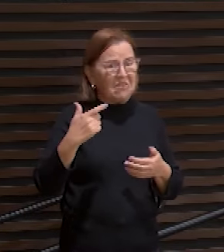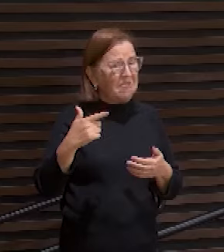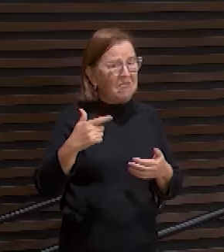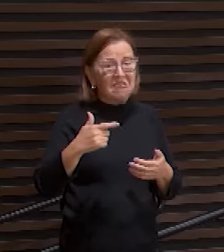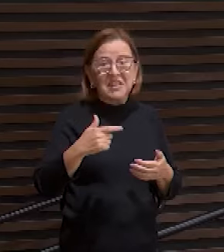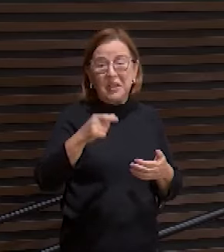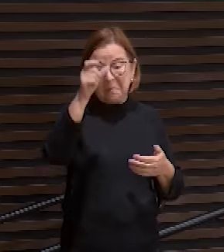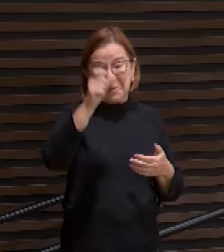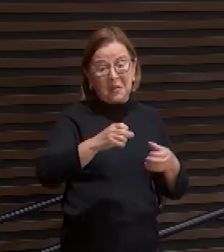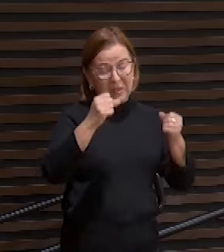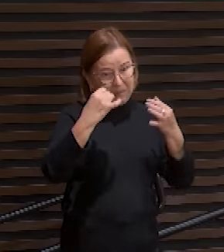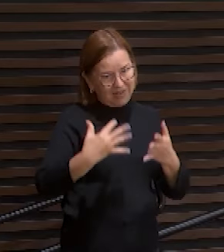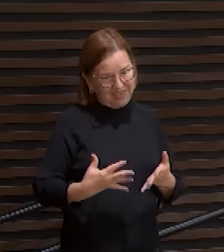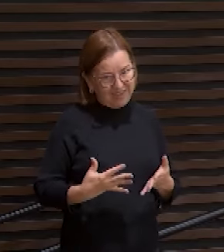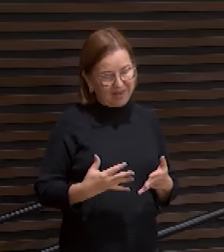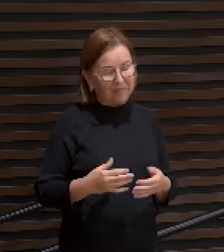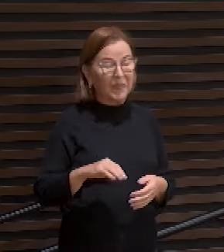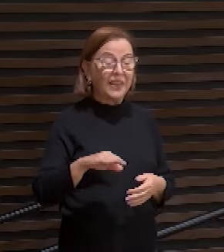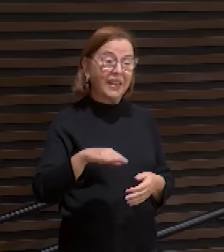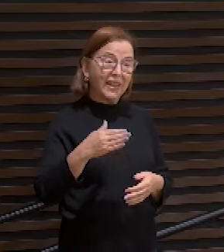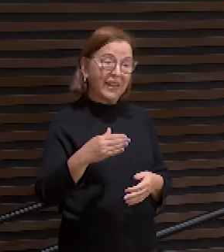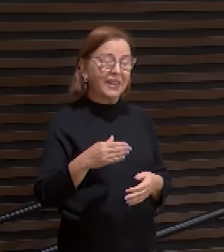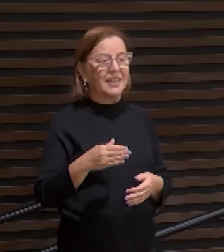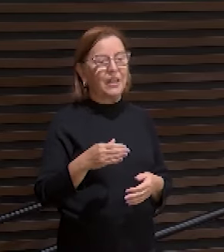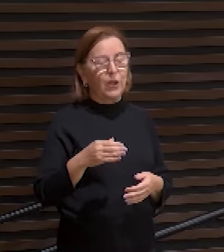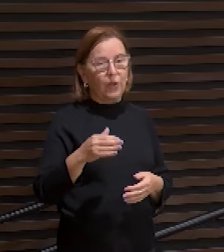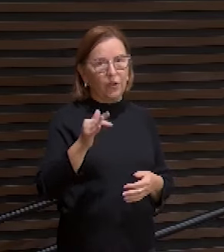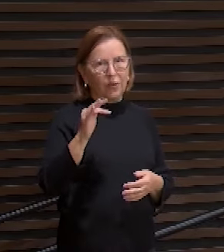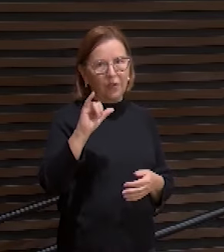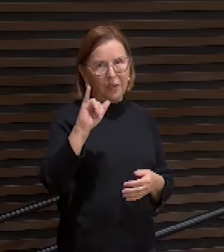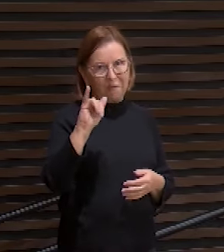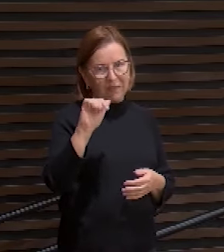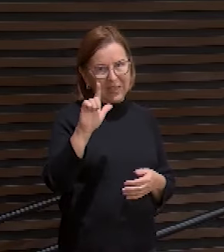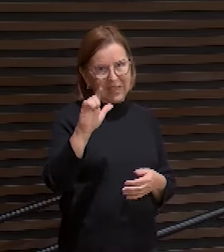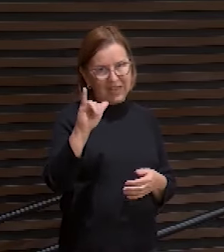fala de Jesus, e o Eunuco nasceu de novo.